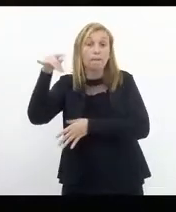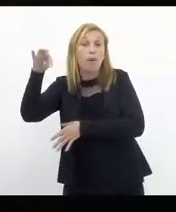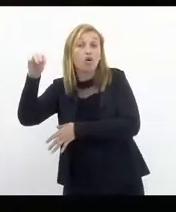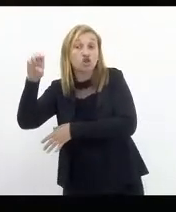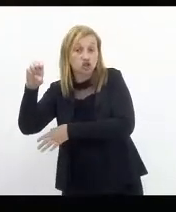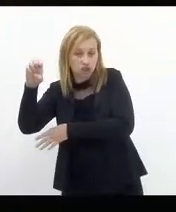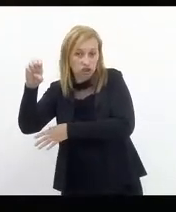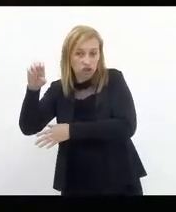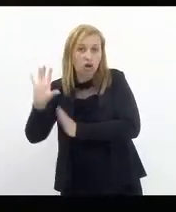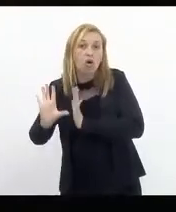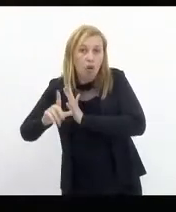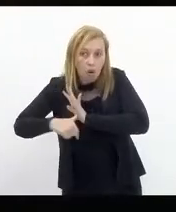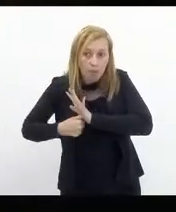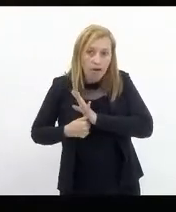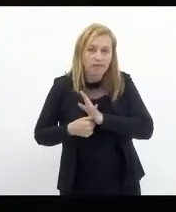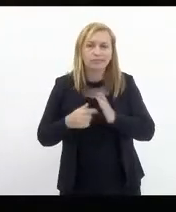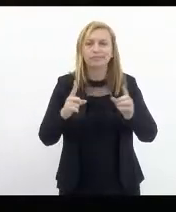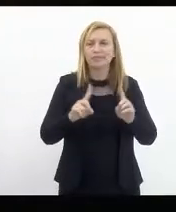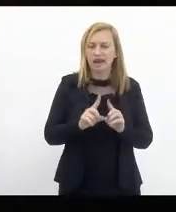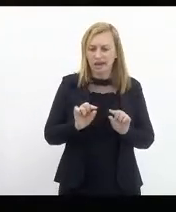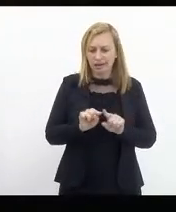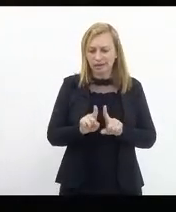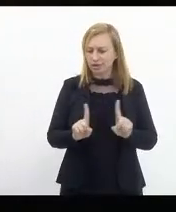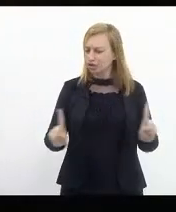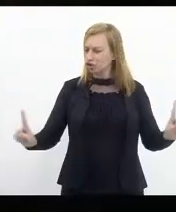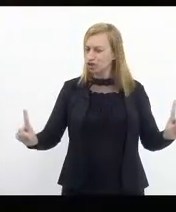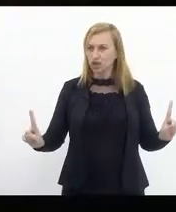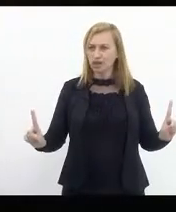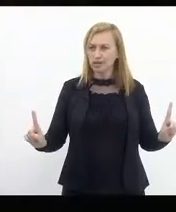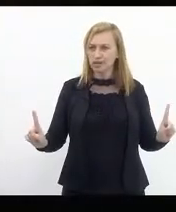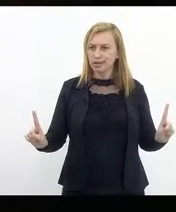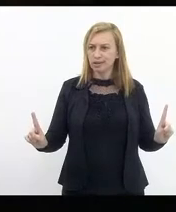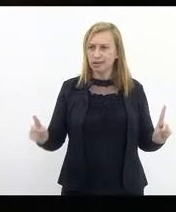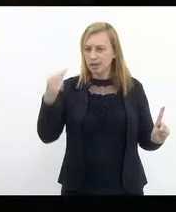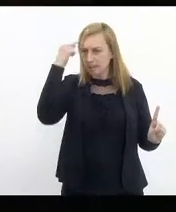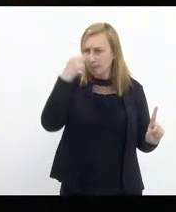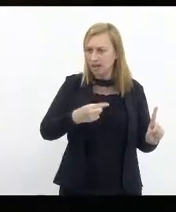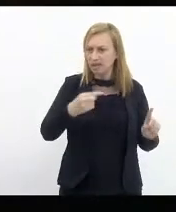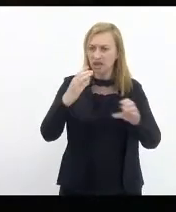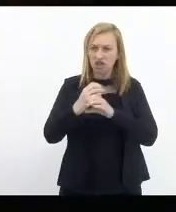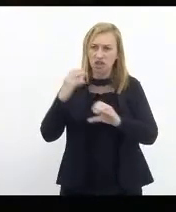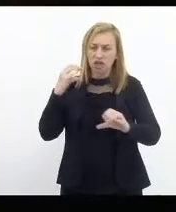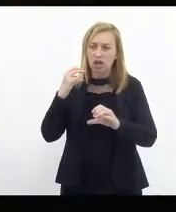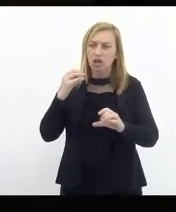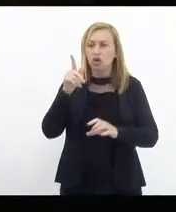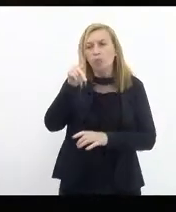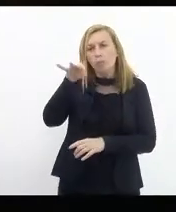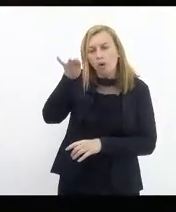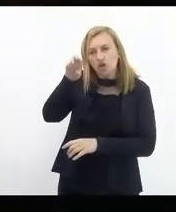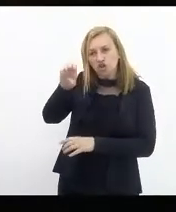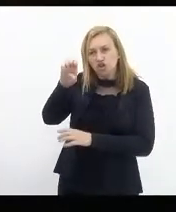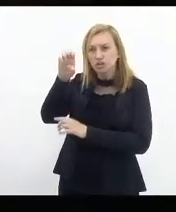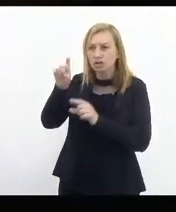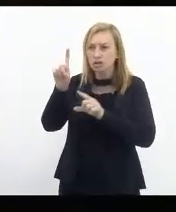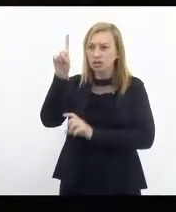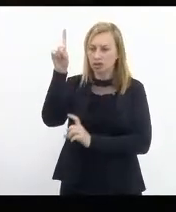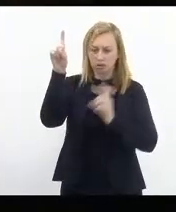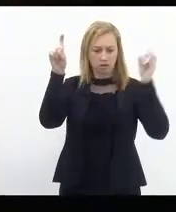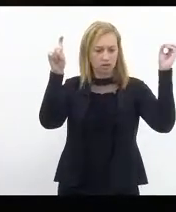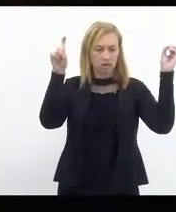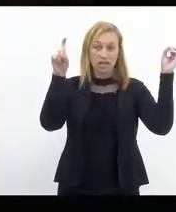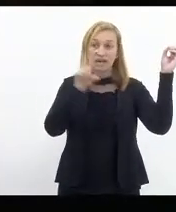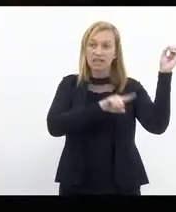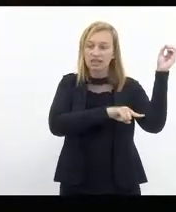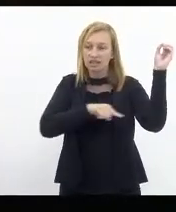distância mínima que recomenda a engenharia é que os postes devem ter uma distância entre um e outro de